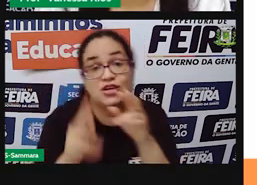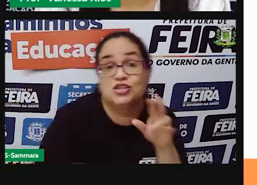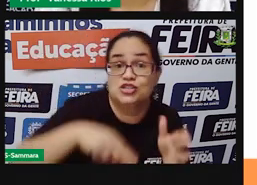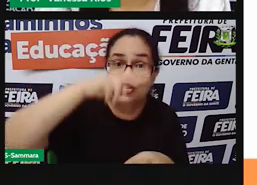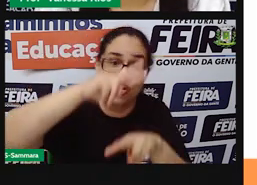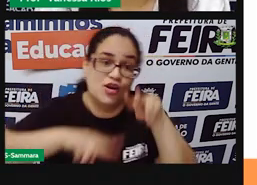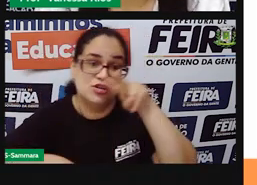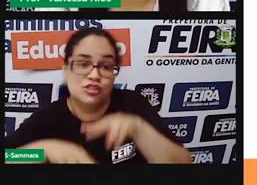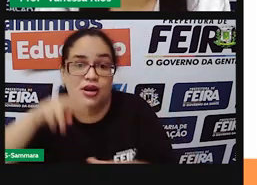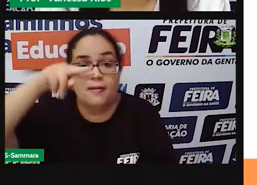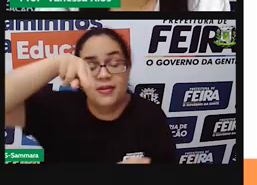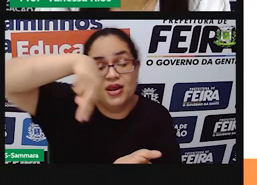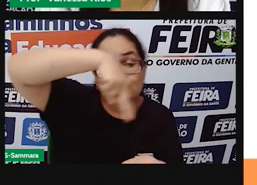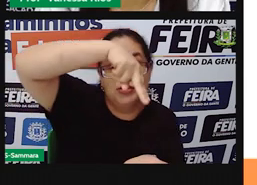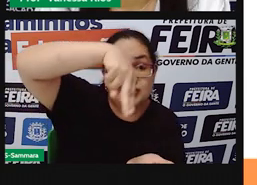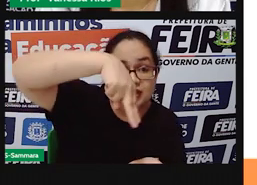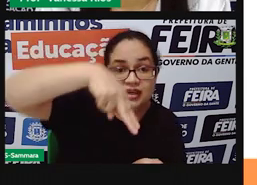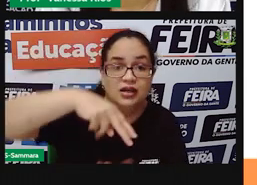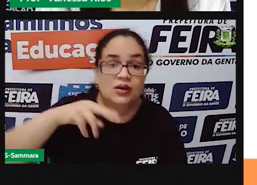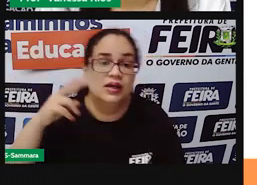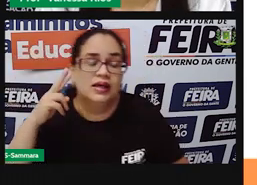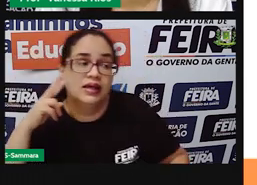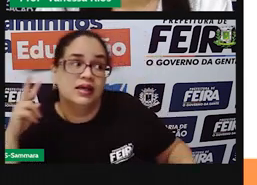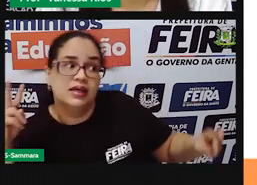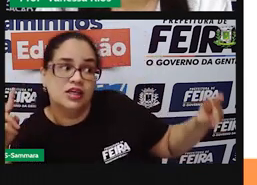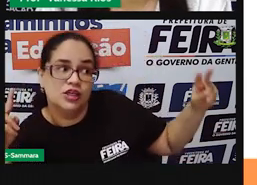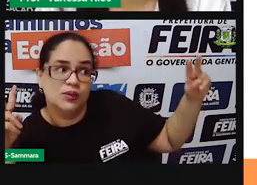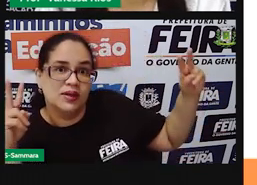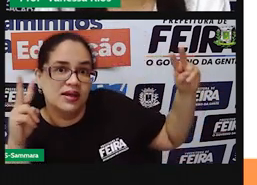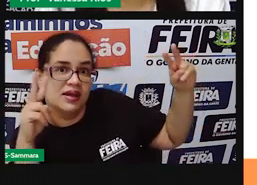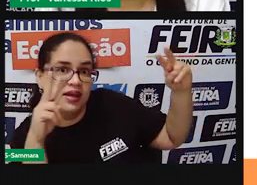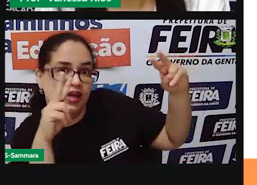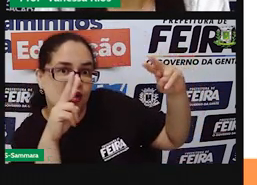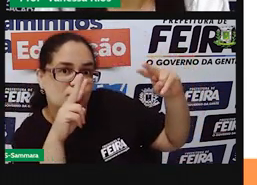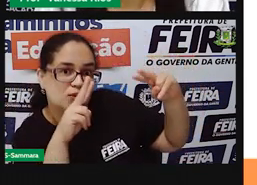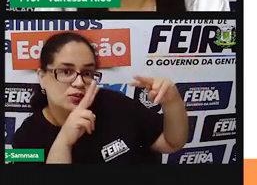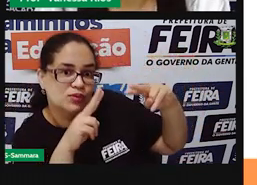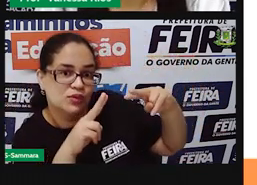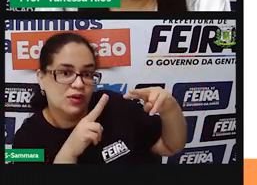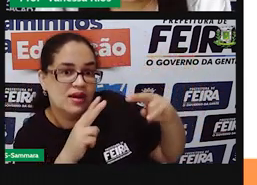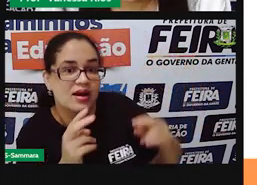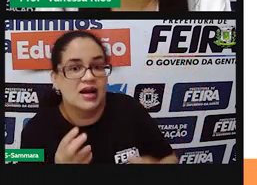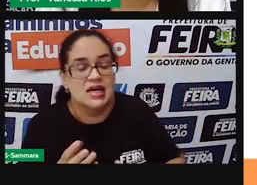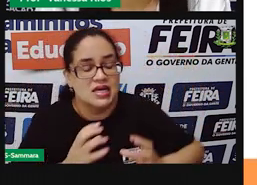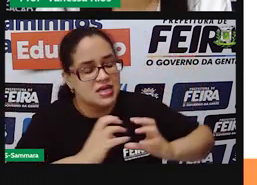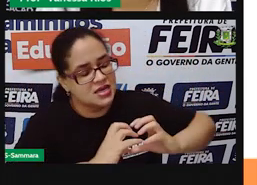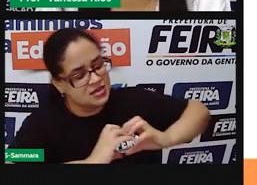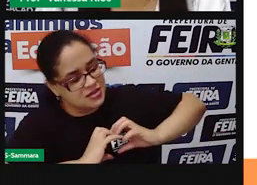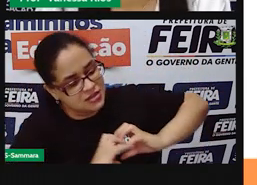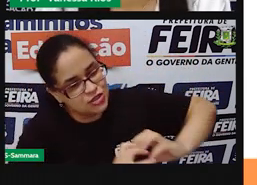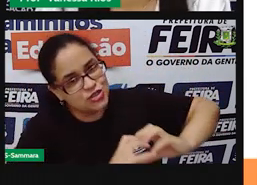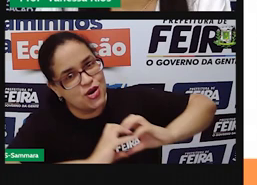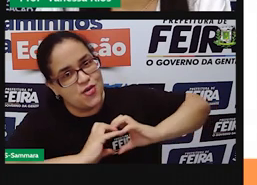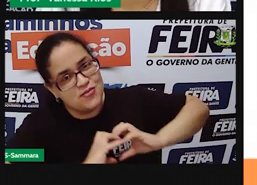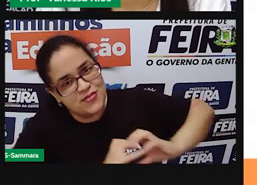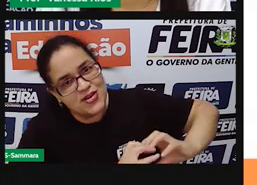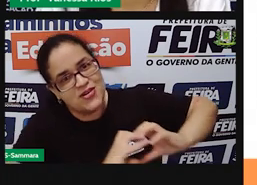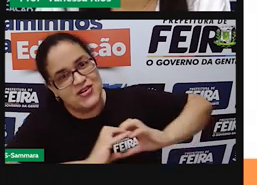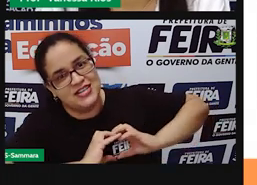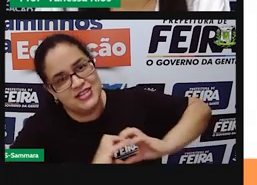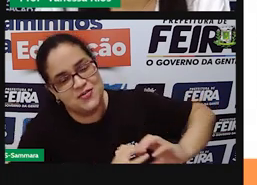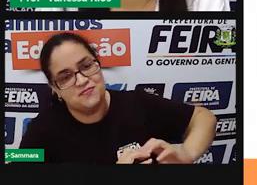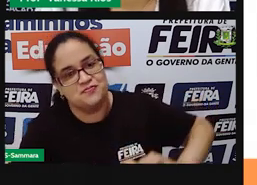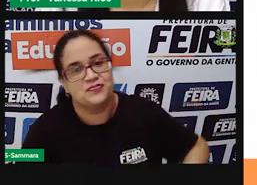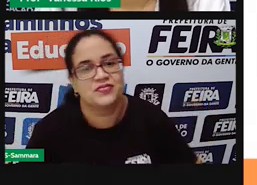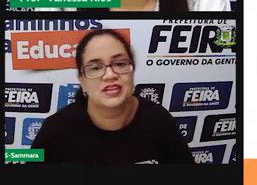ar, chote baiano salão. E no terreiro, o teu olhar incendiou meu